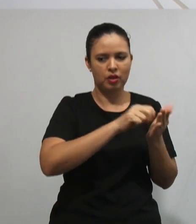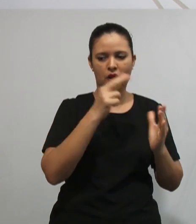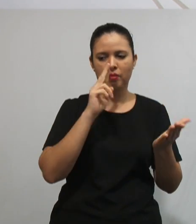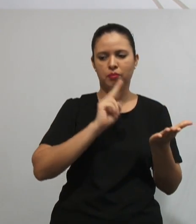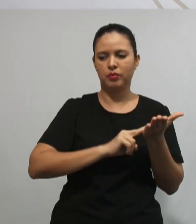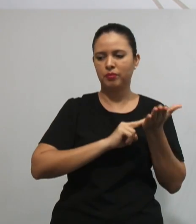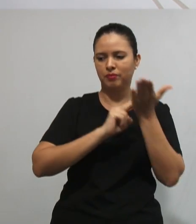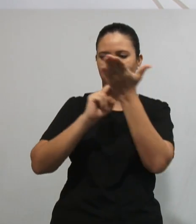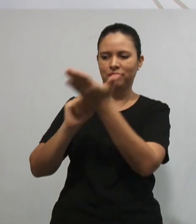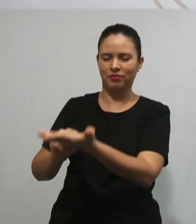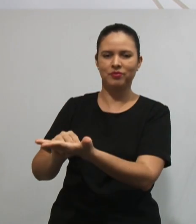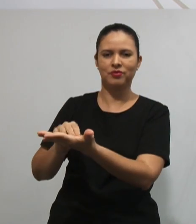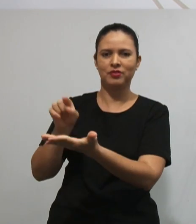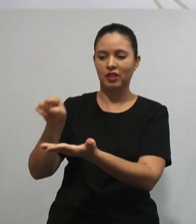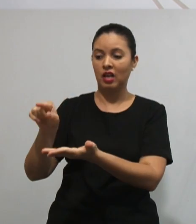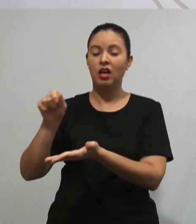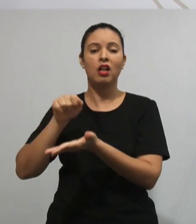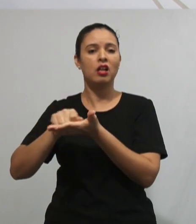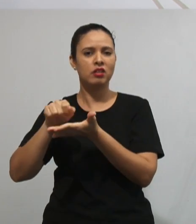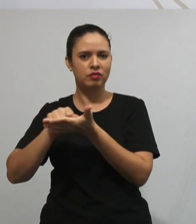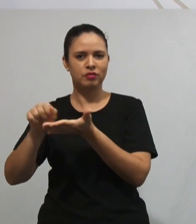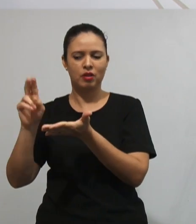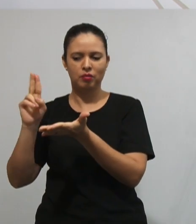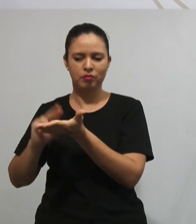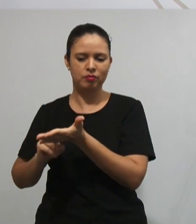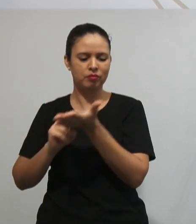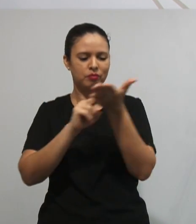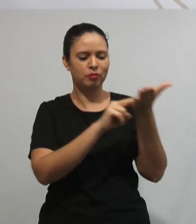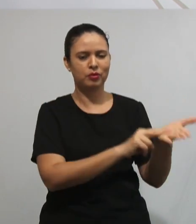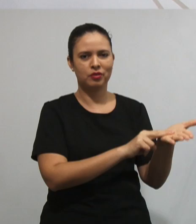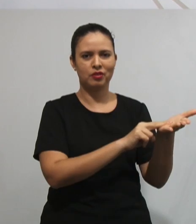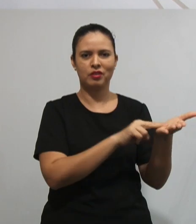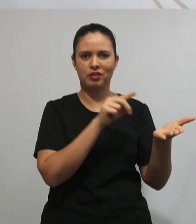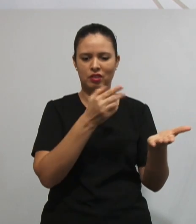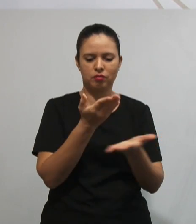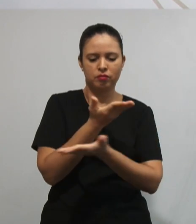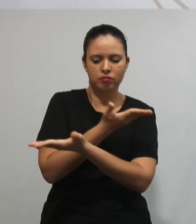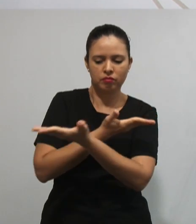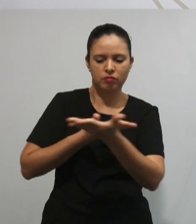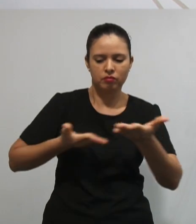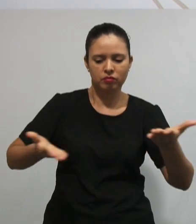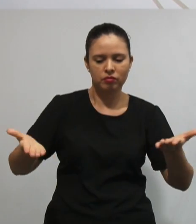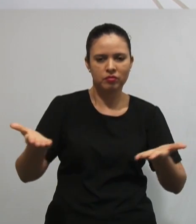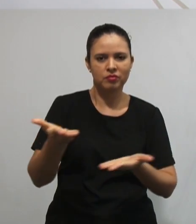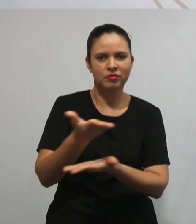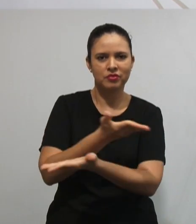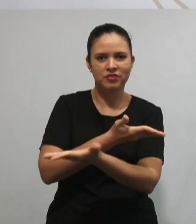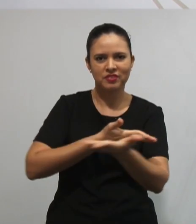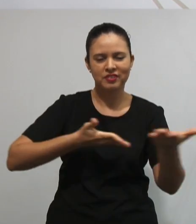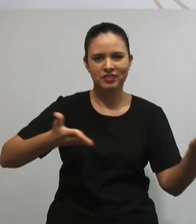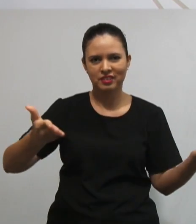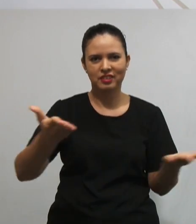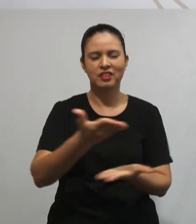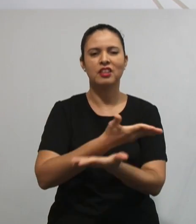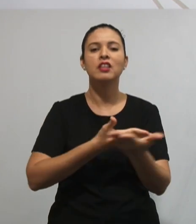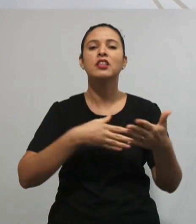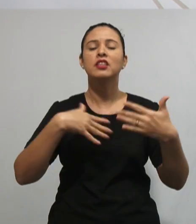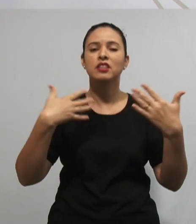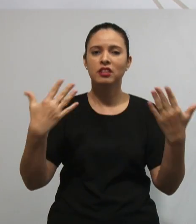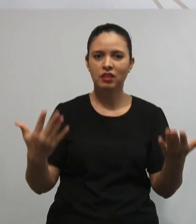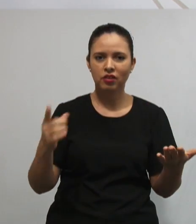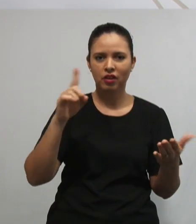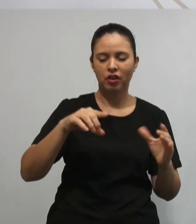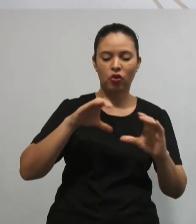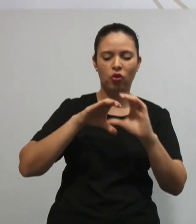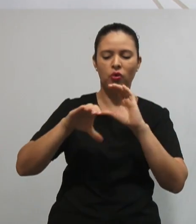também ali dialogando, De forma escrita. E também ele coloca, Leva para a sala de aula o gênero carta, Com a sua função real, Que é